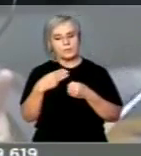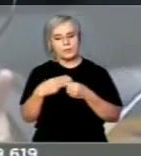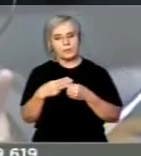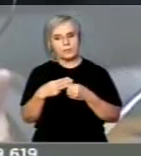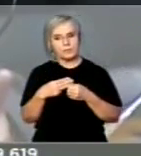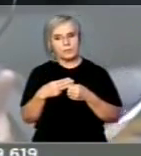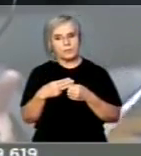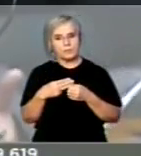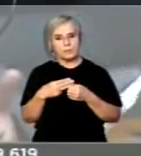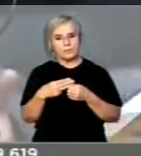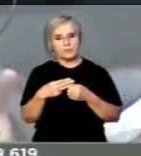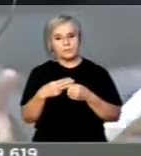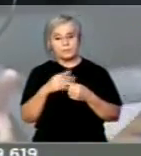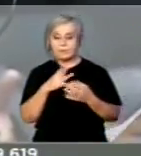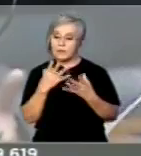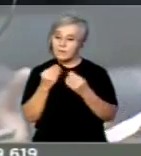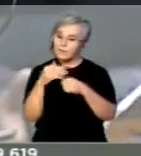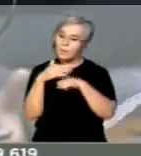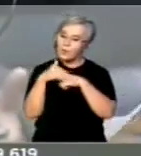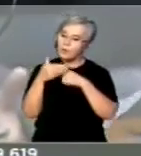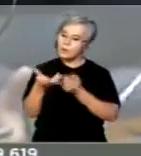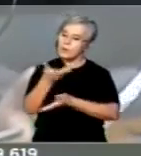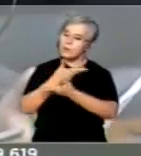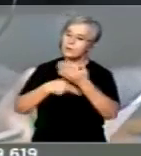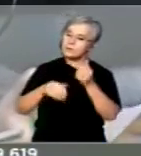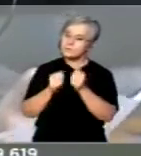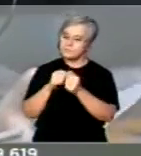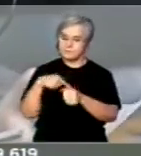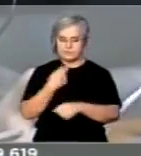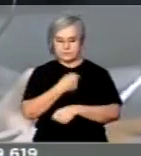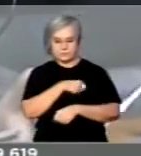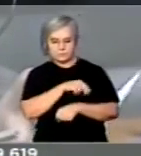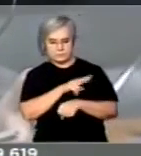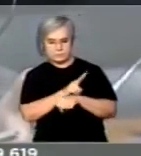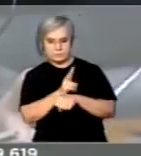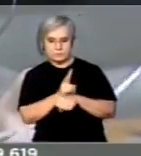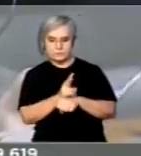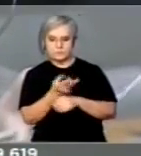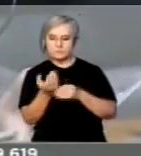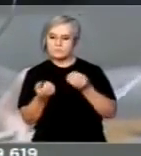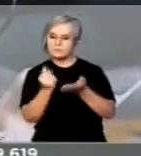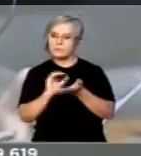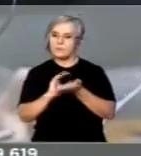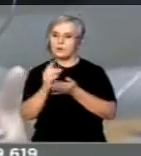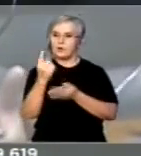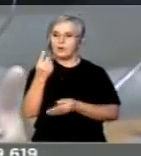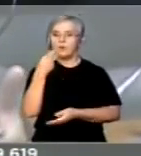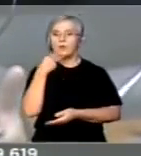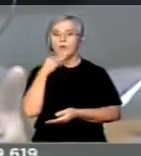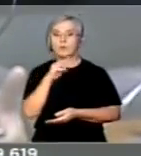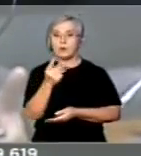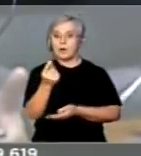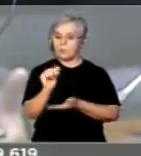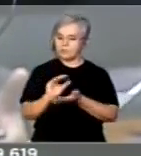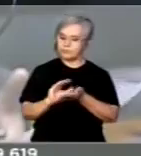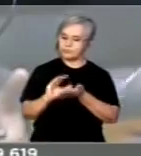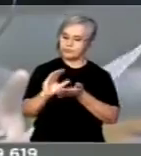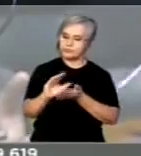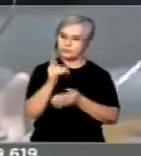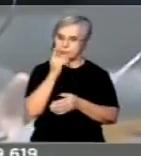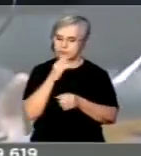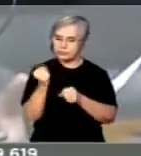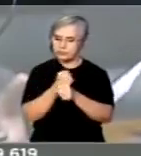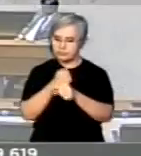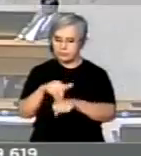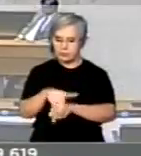onde fomos recebidos com muito carinho. Senhor fiscalizamos a aplicação de um milhão que destinei para pavimentar